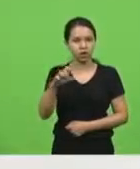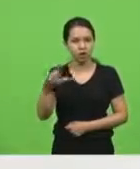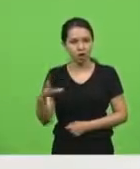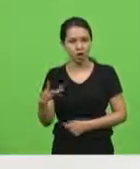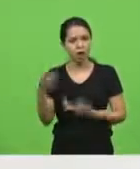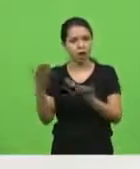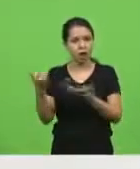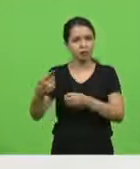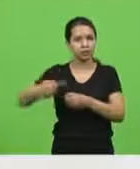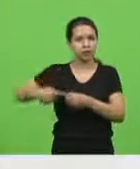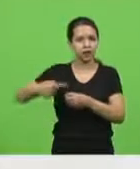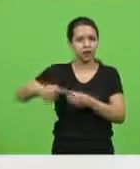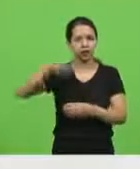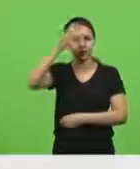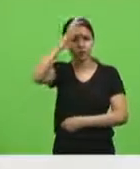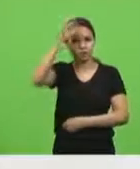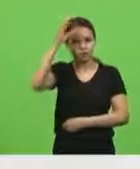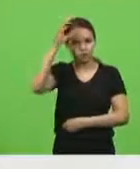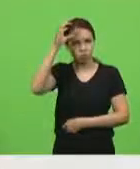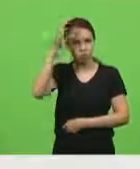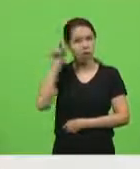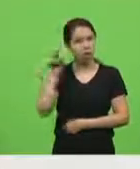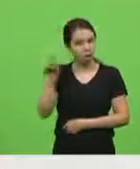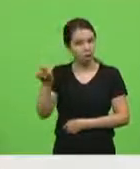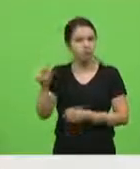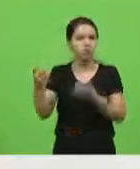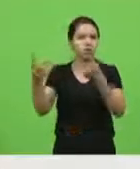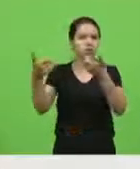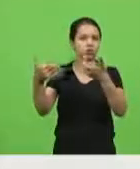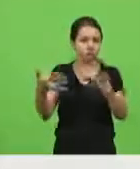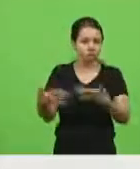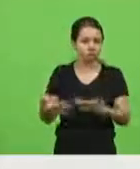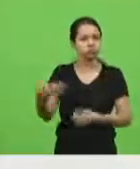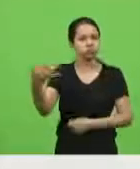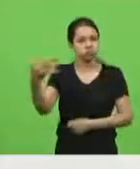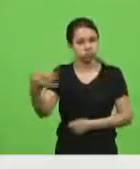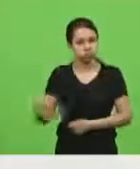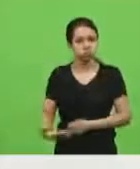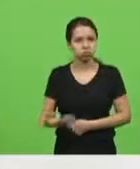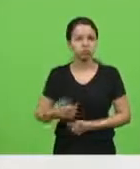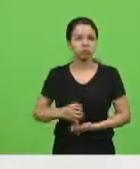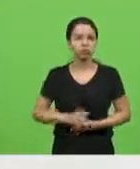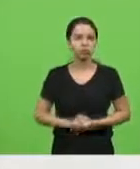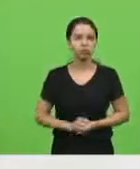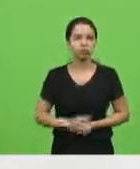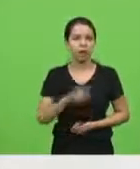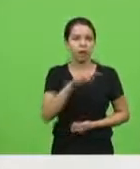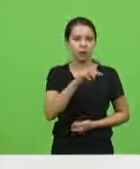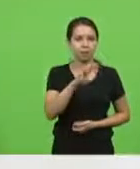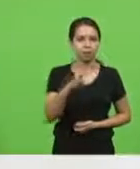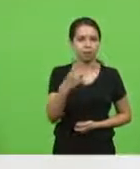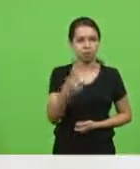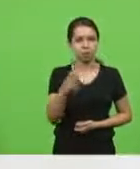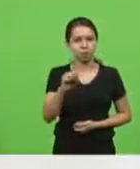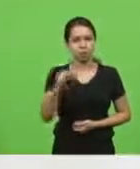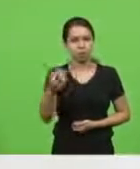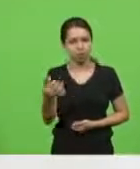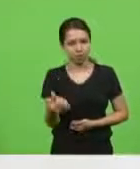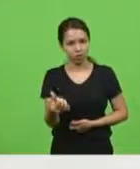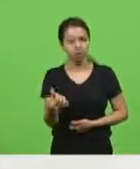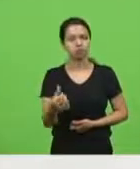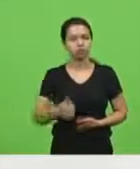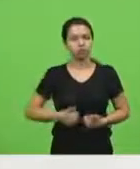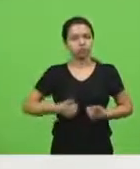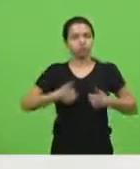federal Daniel Freitas, que relatou muito bem a PEC 186, um orgulho para Santa Catarina,